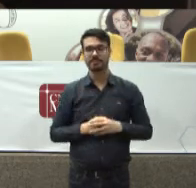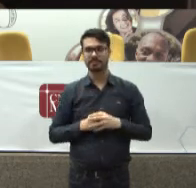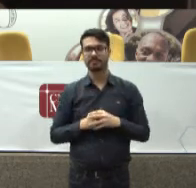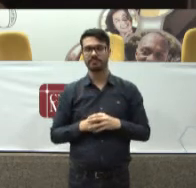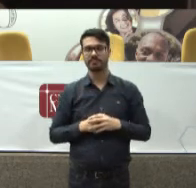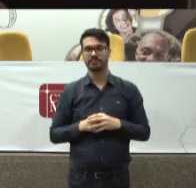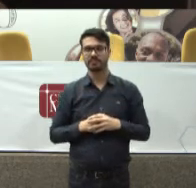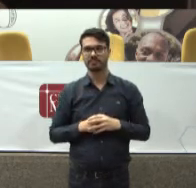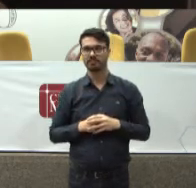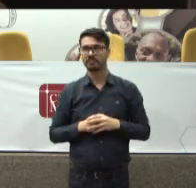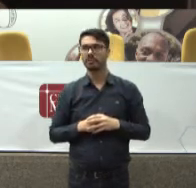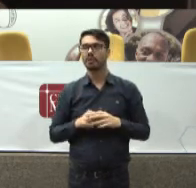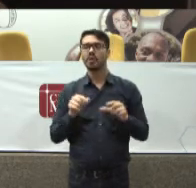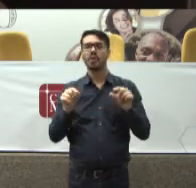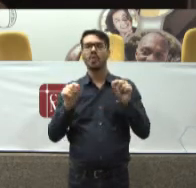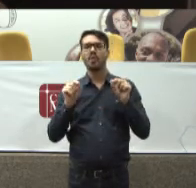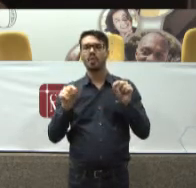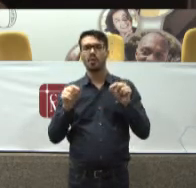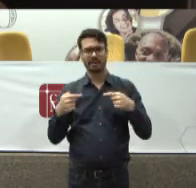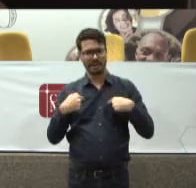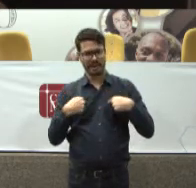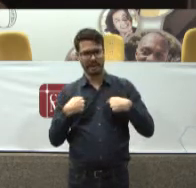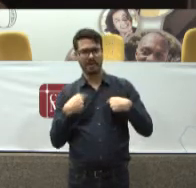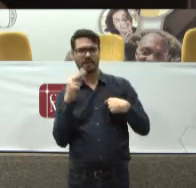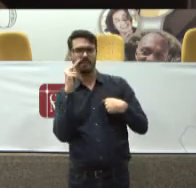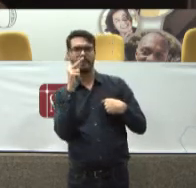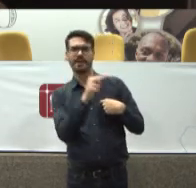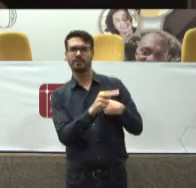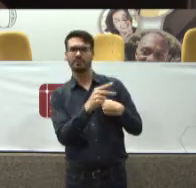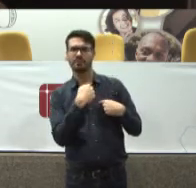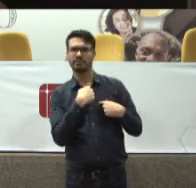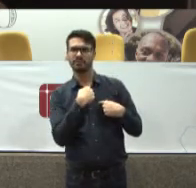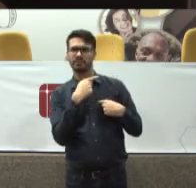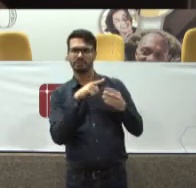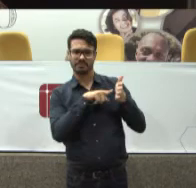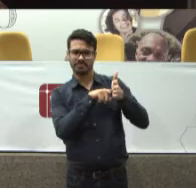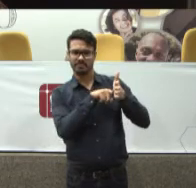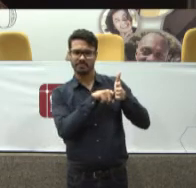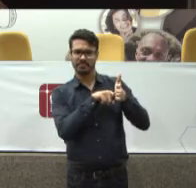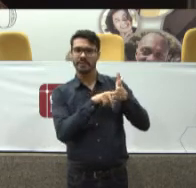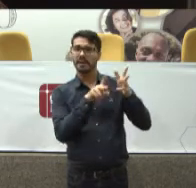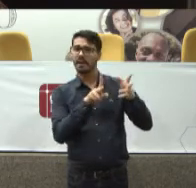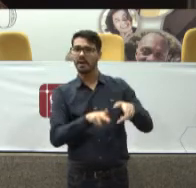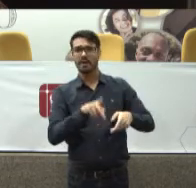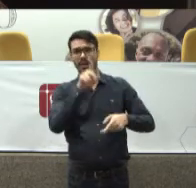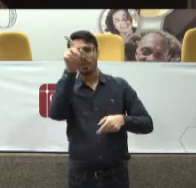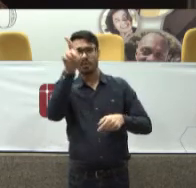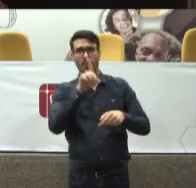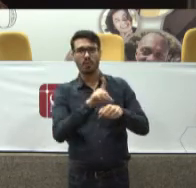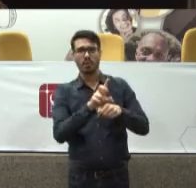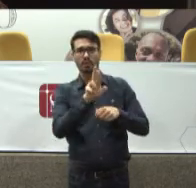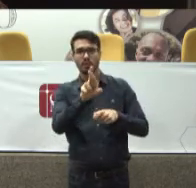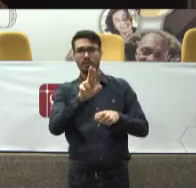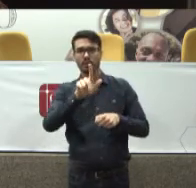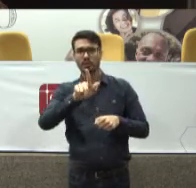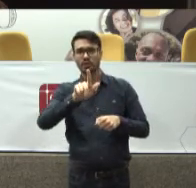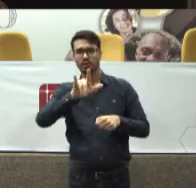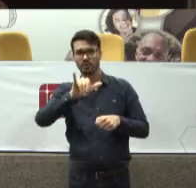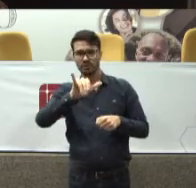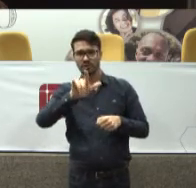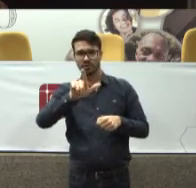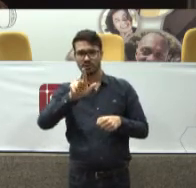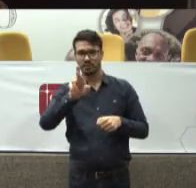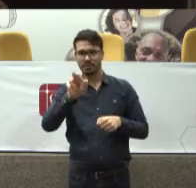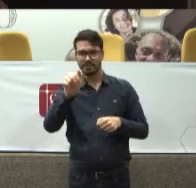um Então como O que é que Eu vejo E nisso Eu enxerguei O mesmo ponto de vista Do doutor Gebran É